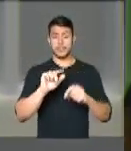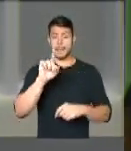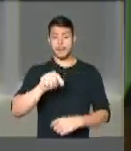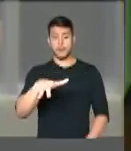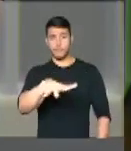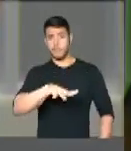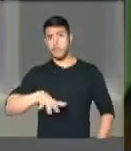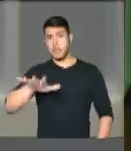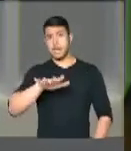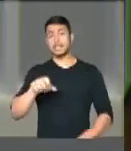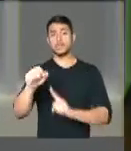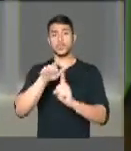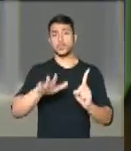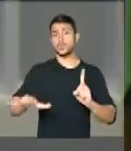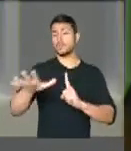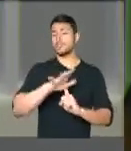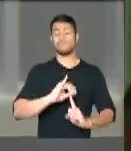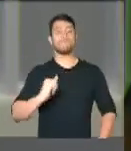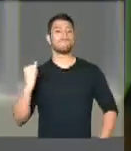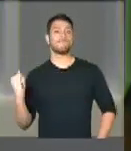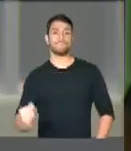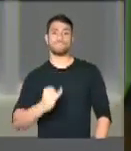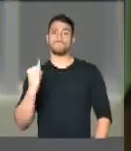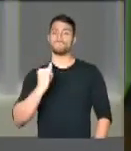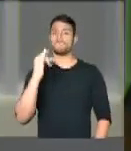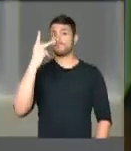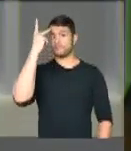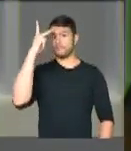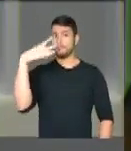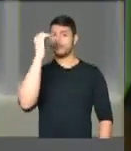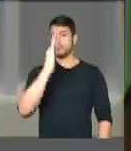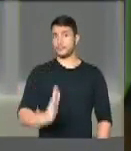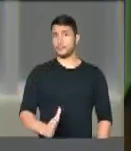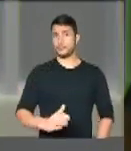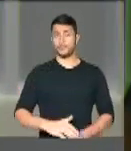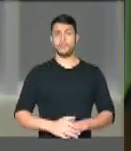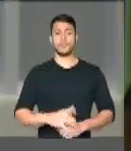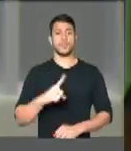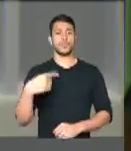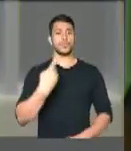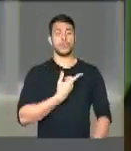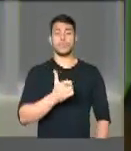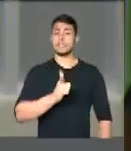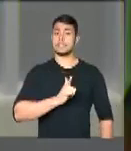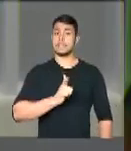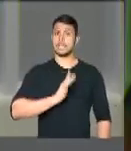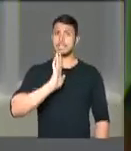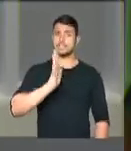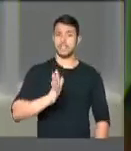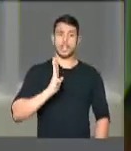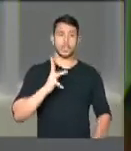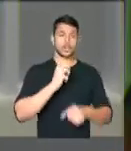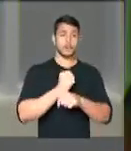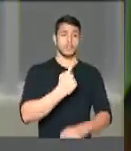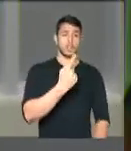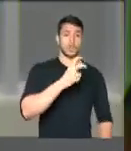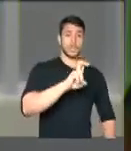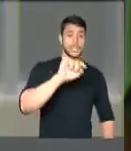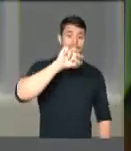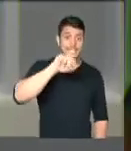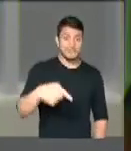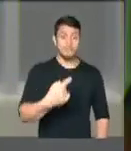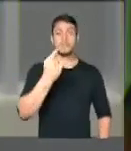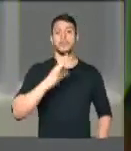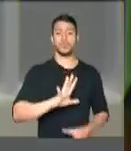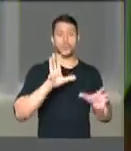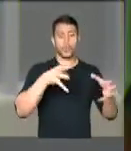importante e emblemático para o Brasil. São mais de 15 mil comunidades quilombolas espalhadas no